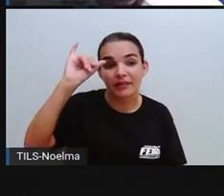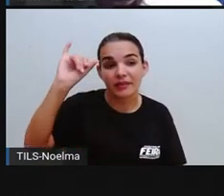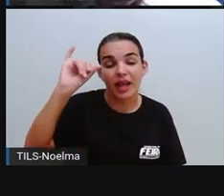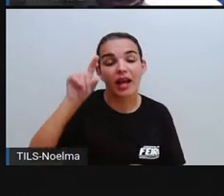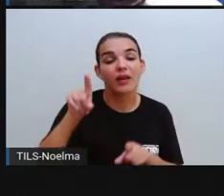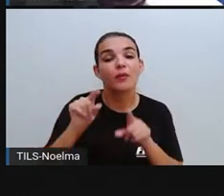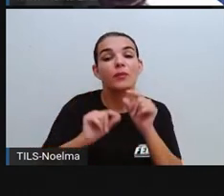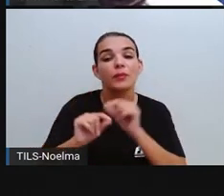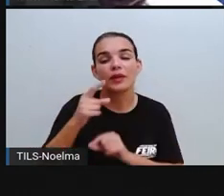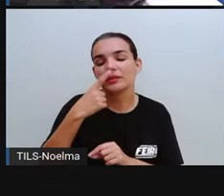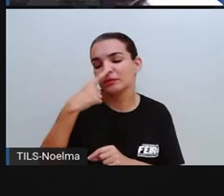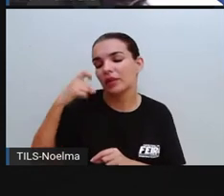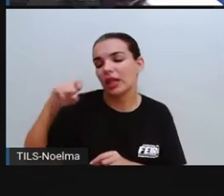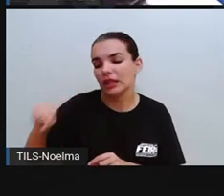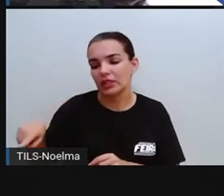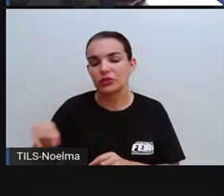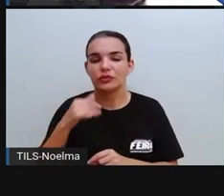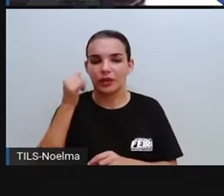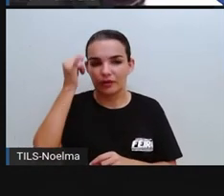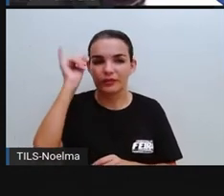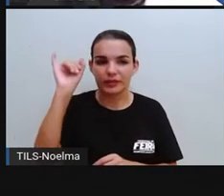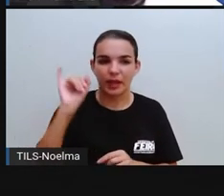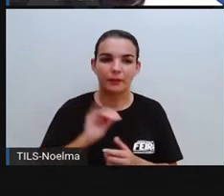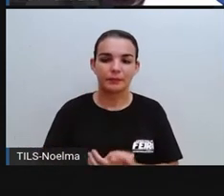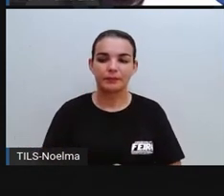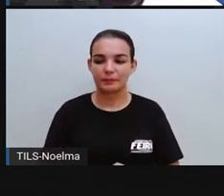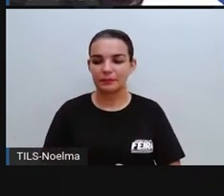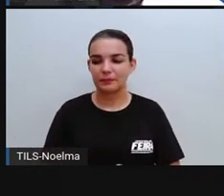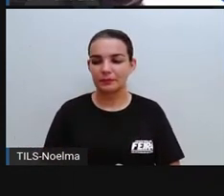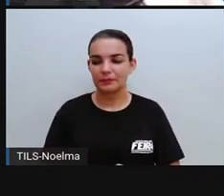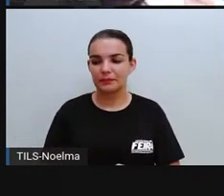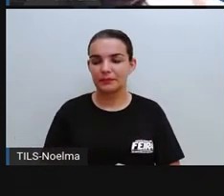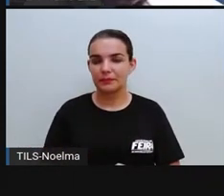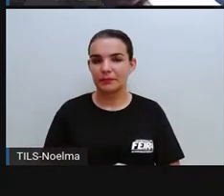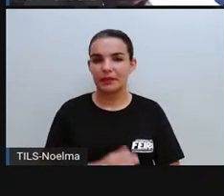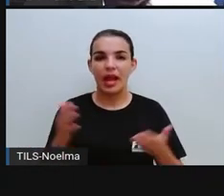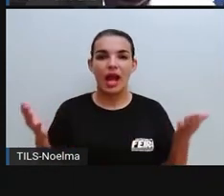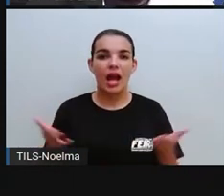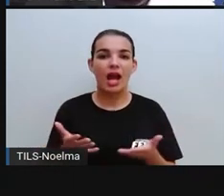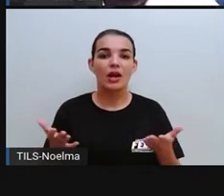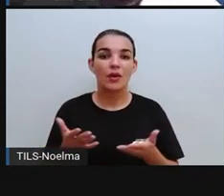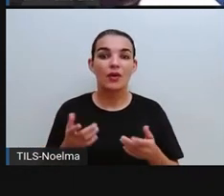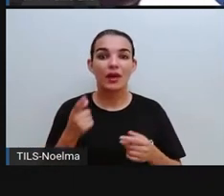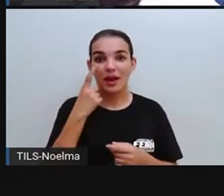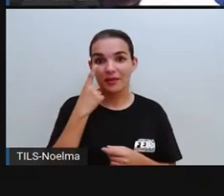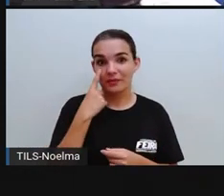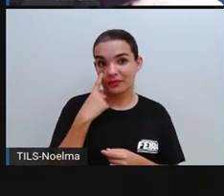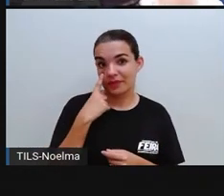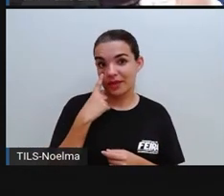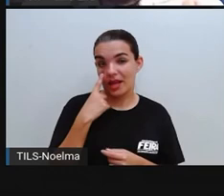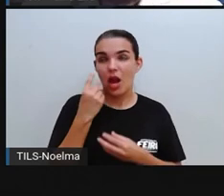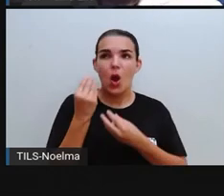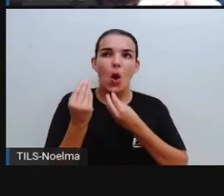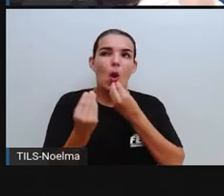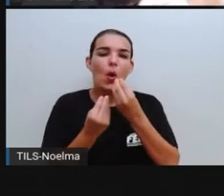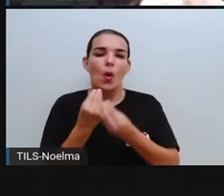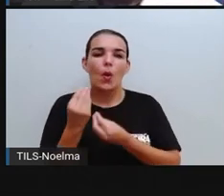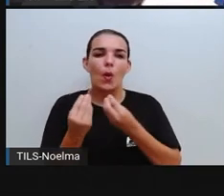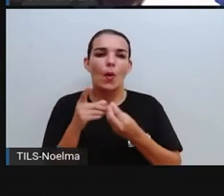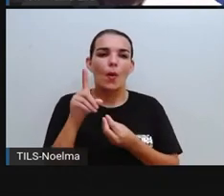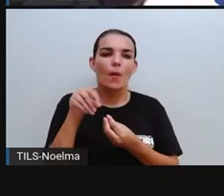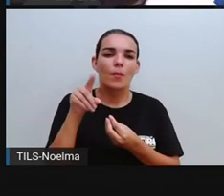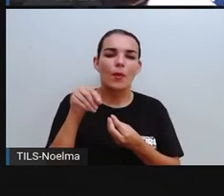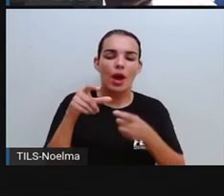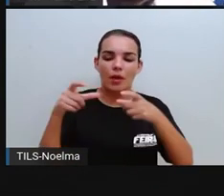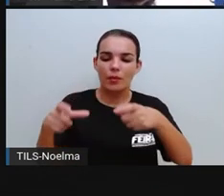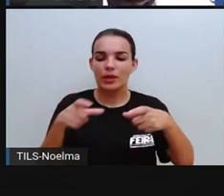preservar esses lugares, tá bom? E agora, olha lá, como é pró que os espaços